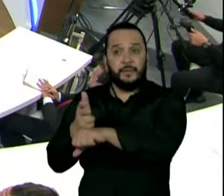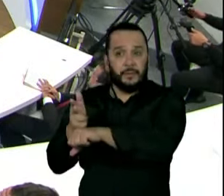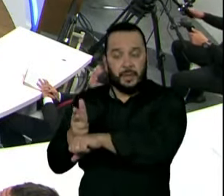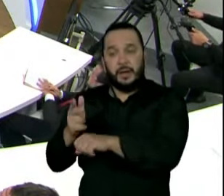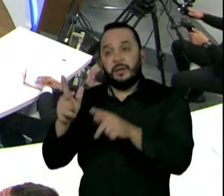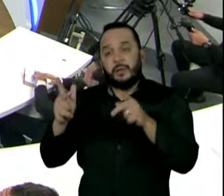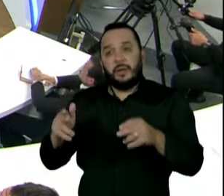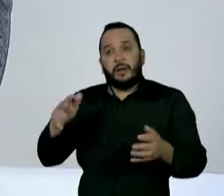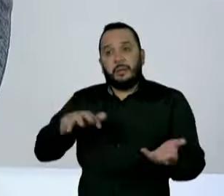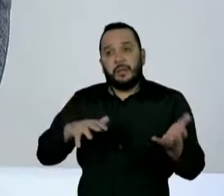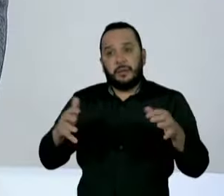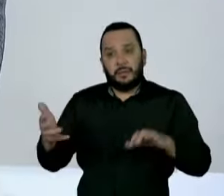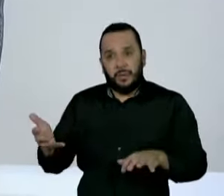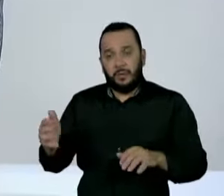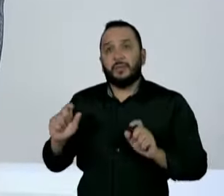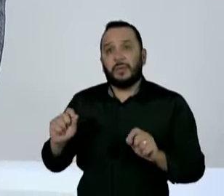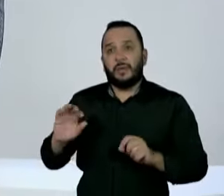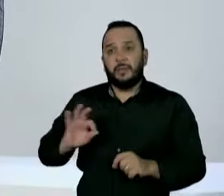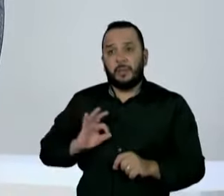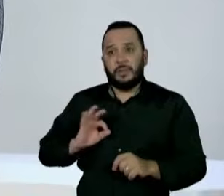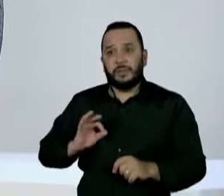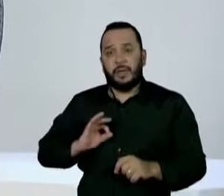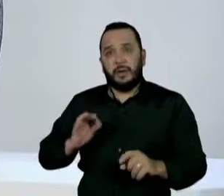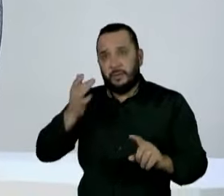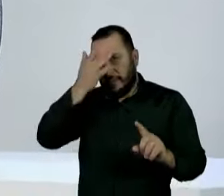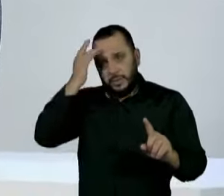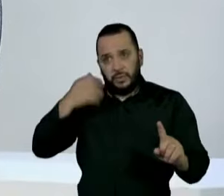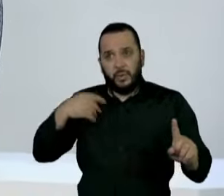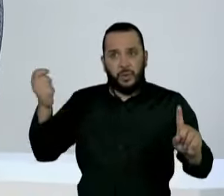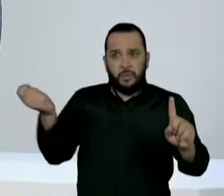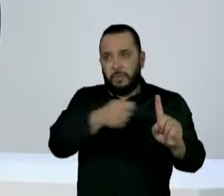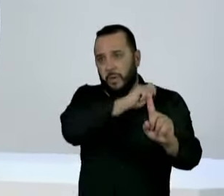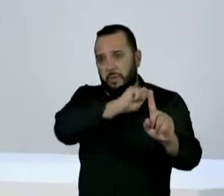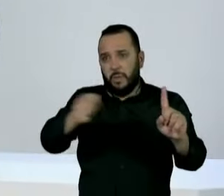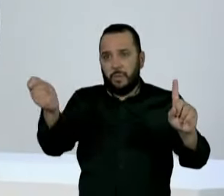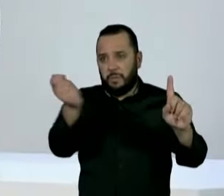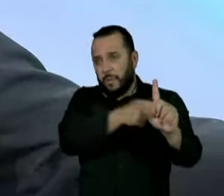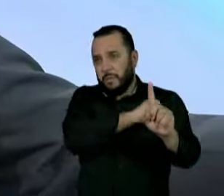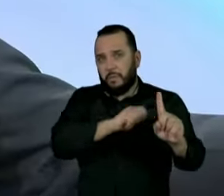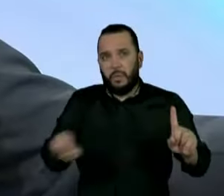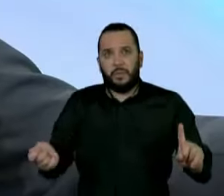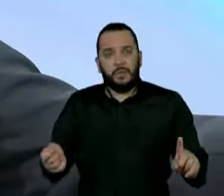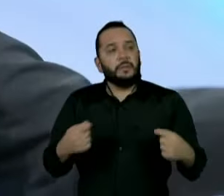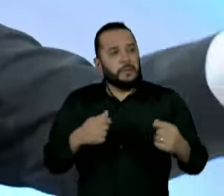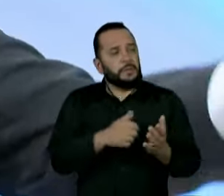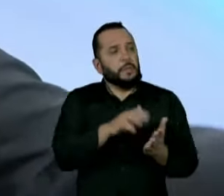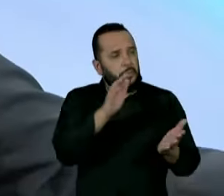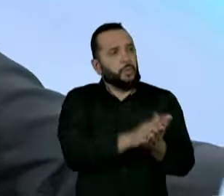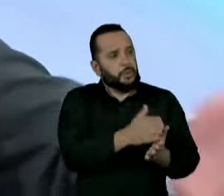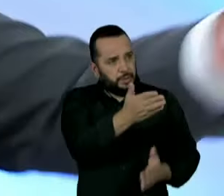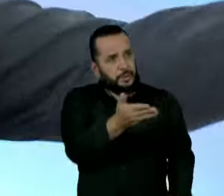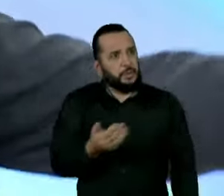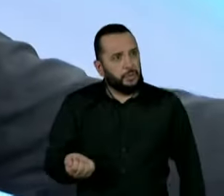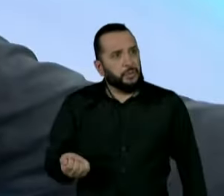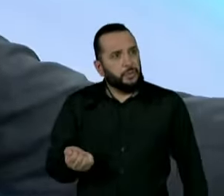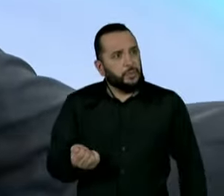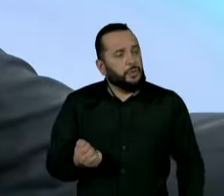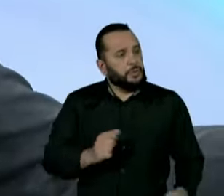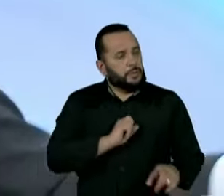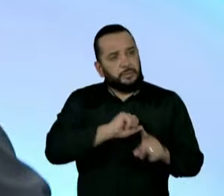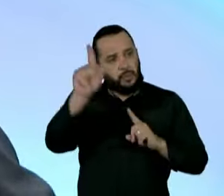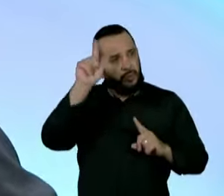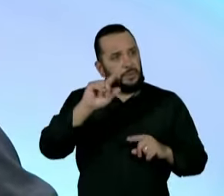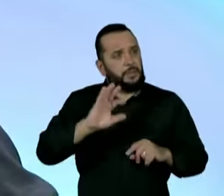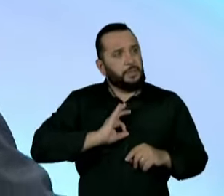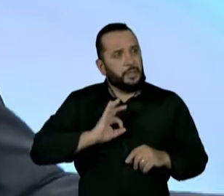Paraisópolis, policiais batendo em pessoas com cano, enfim, por exemplo. Tem que ser punido, exemplarmente, expulso da PM,